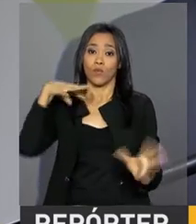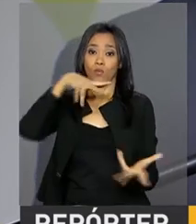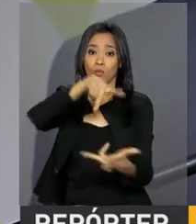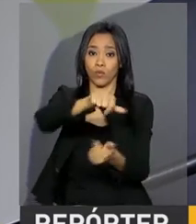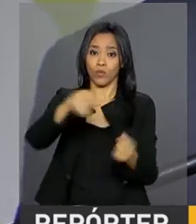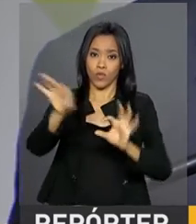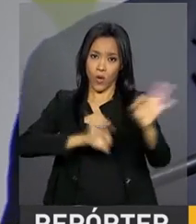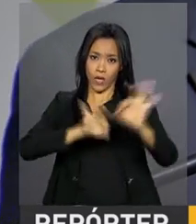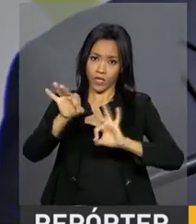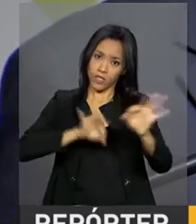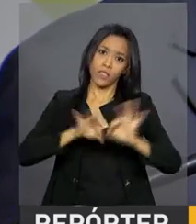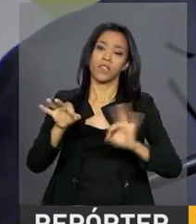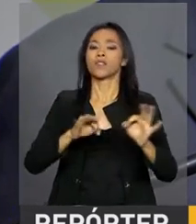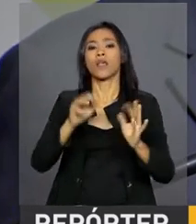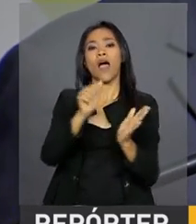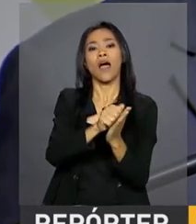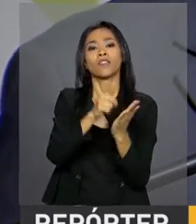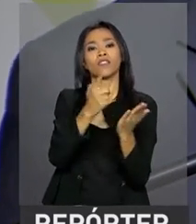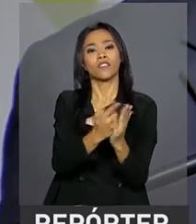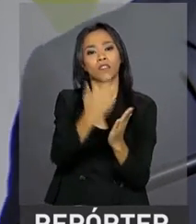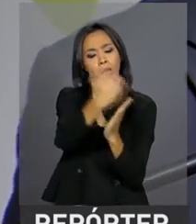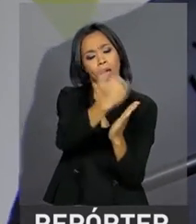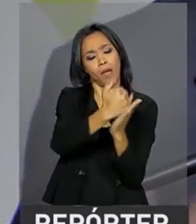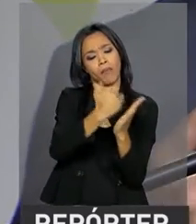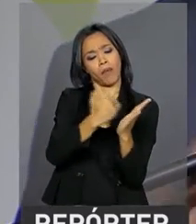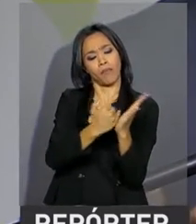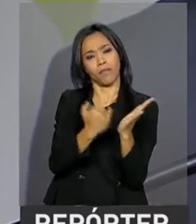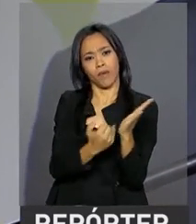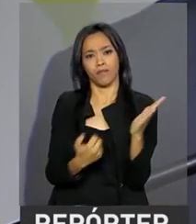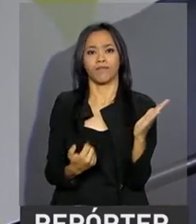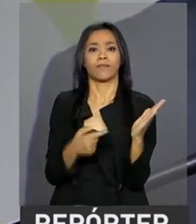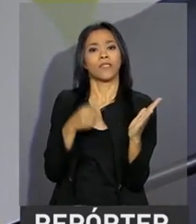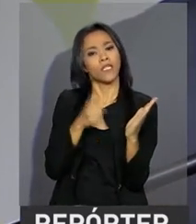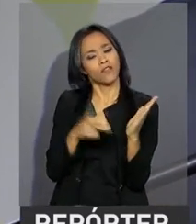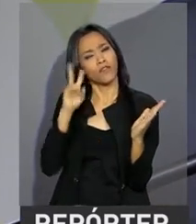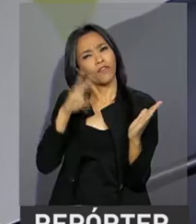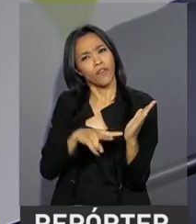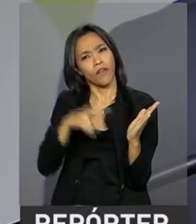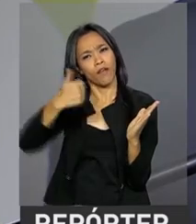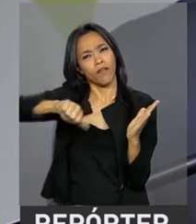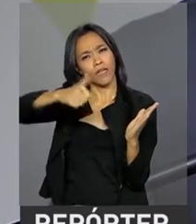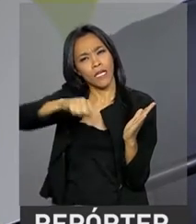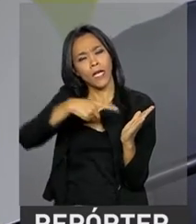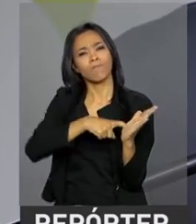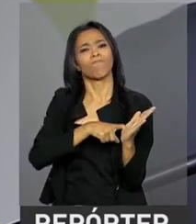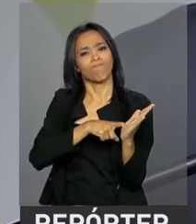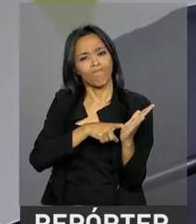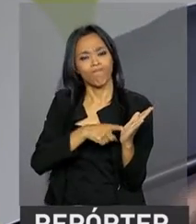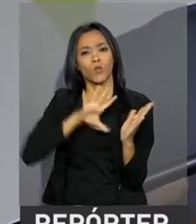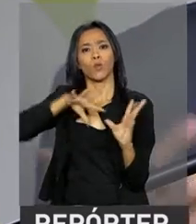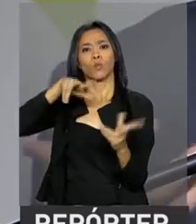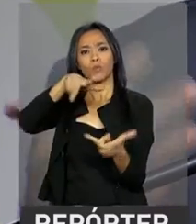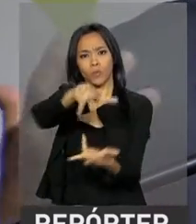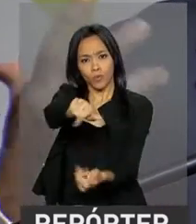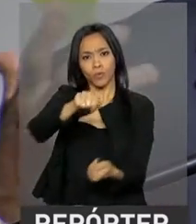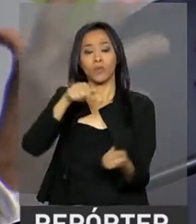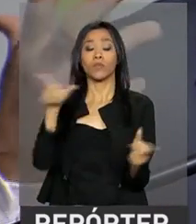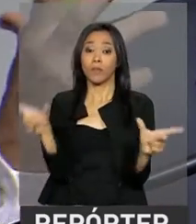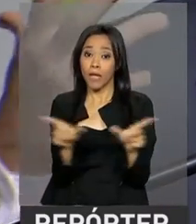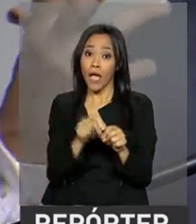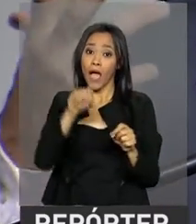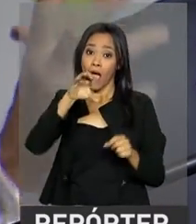2030, os objetivos de desenvolvimento sustentável são reavaliados. A ONU